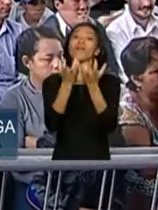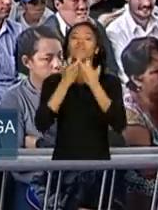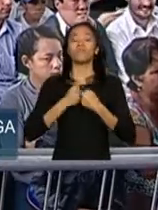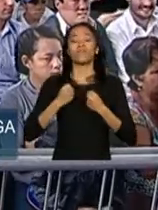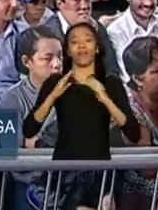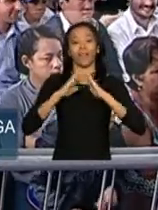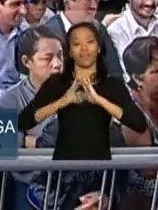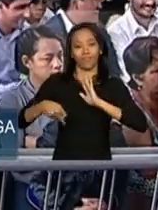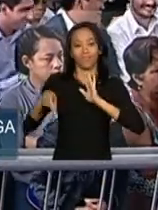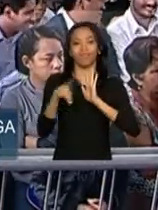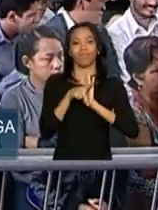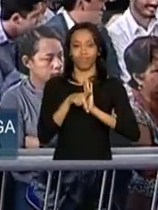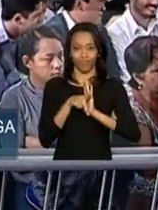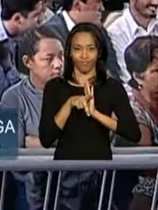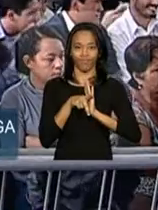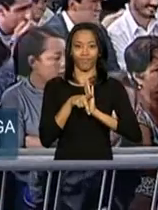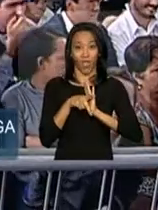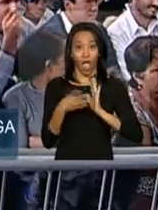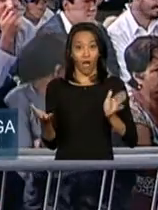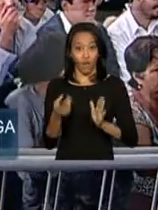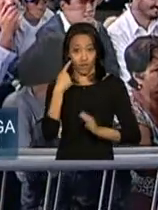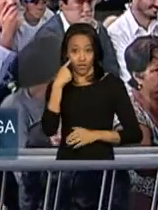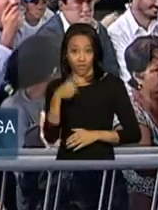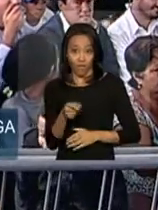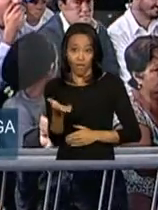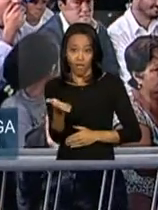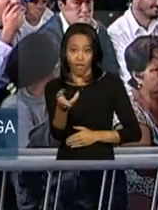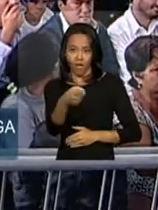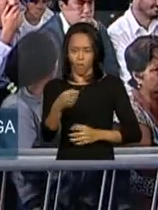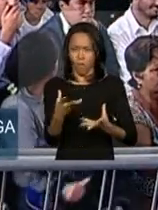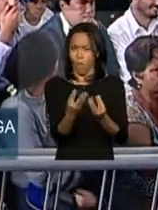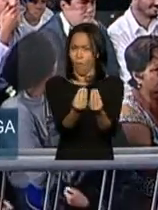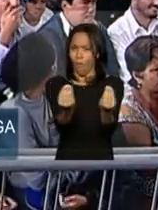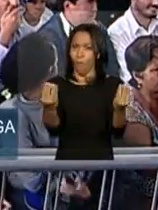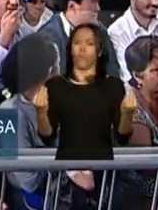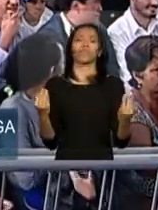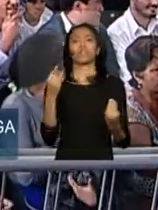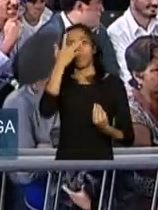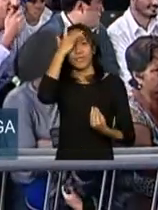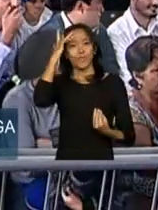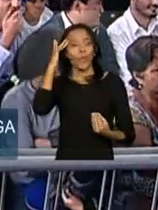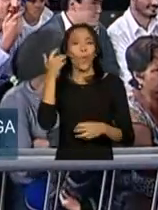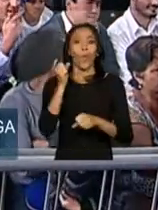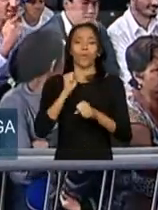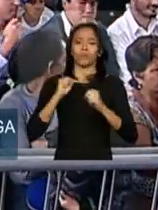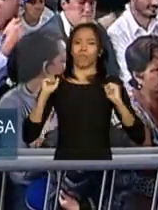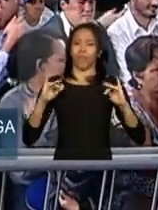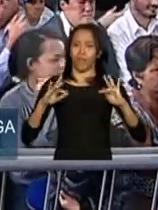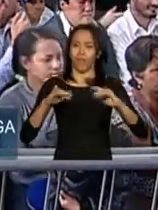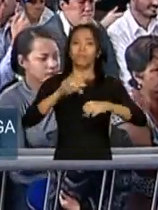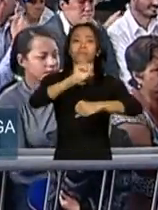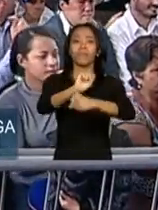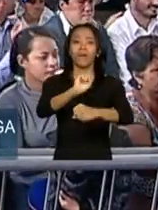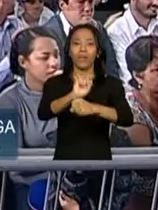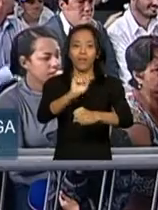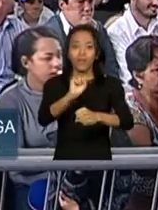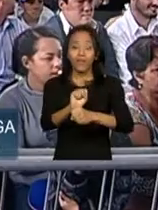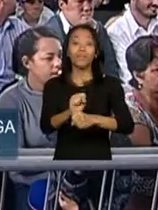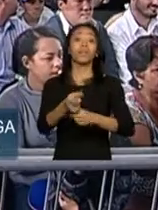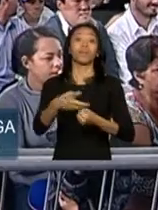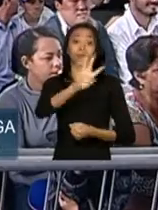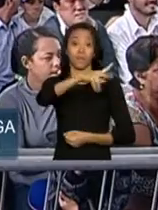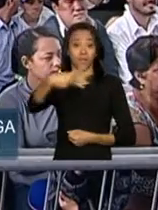própria. Você vê imagens ao vivo, grande número de pessoas espera a